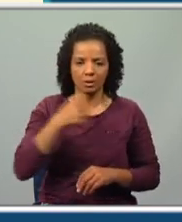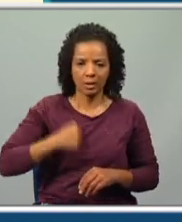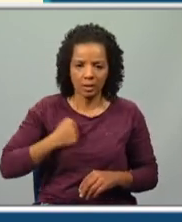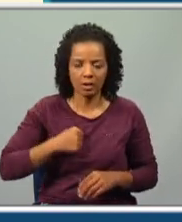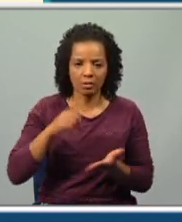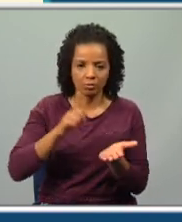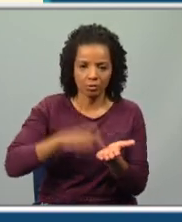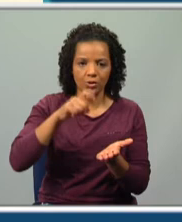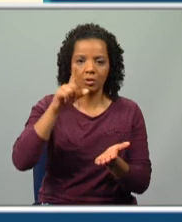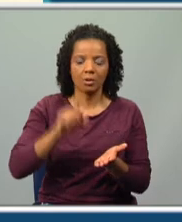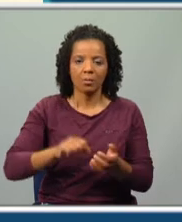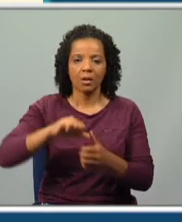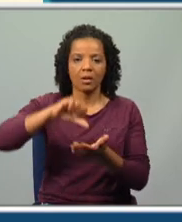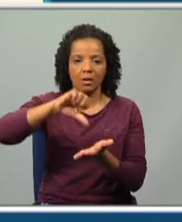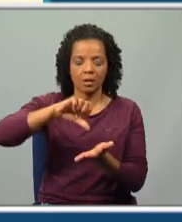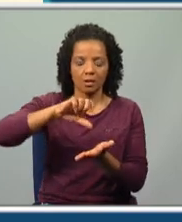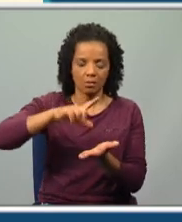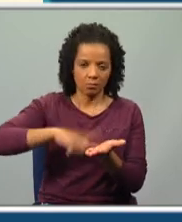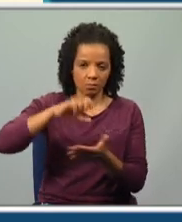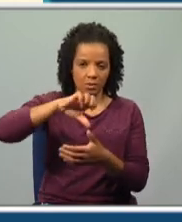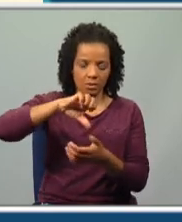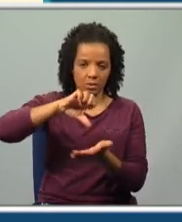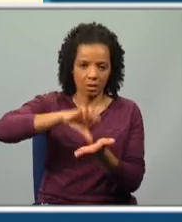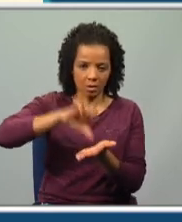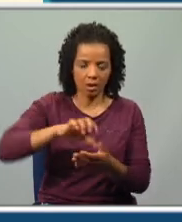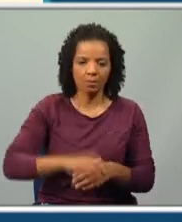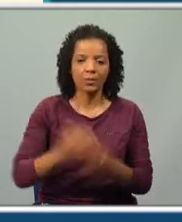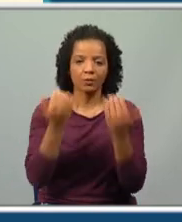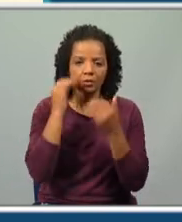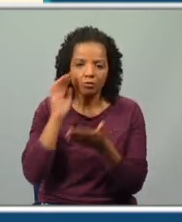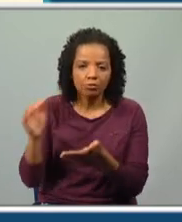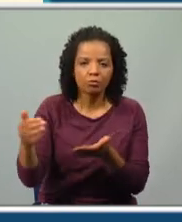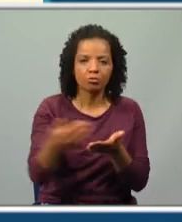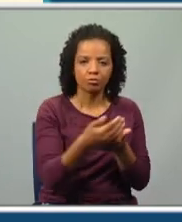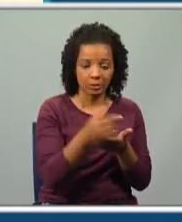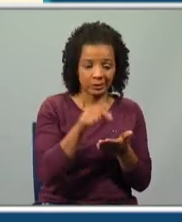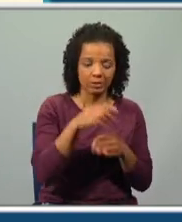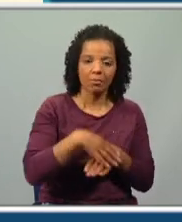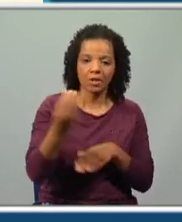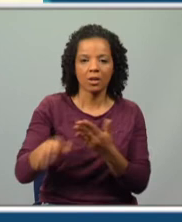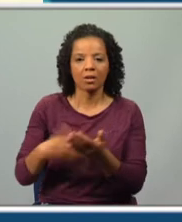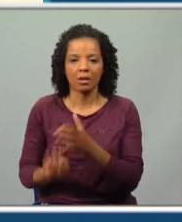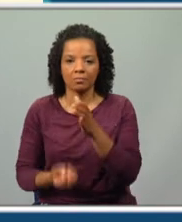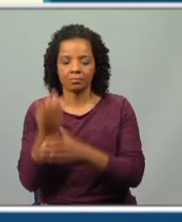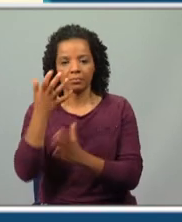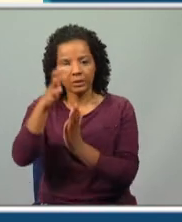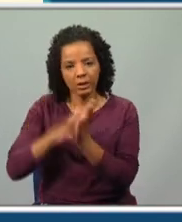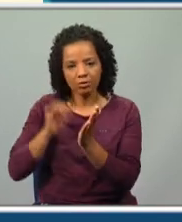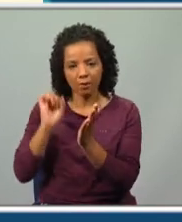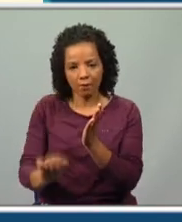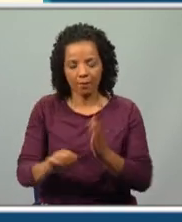Estados Unidos e América Central, recolhendo informação de que mais tarde se servirá para a sua criação literária.